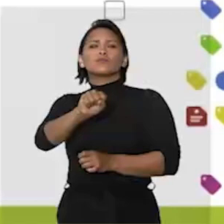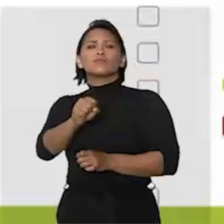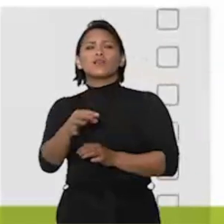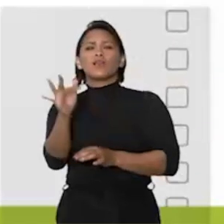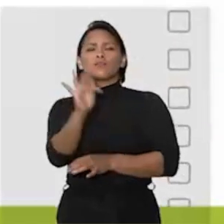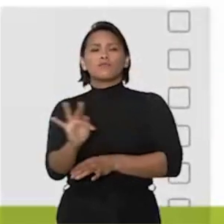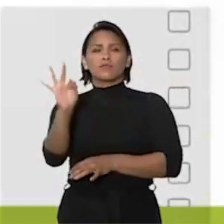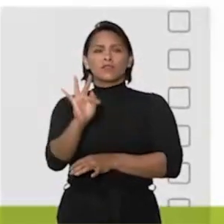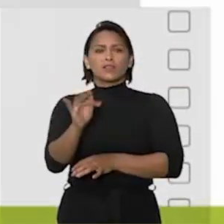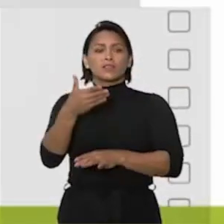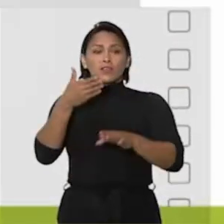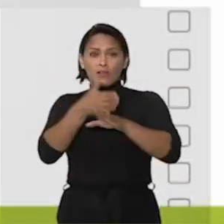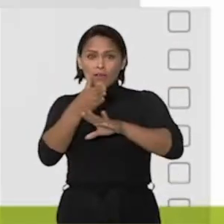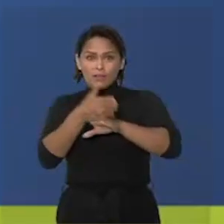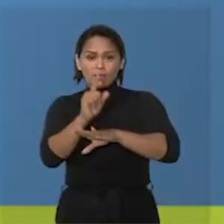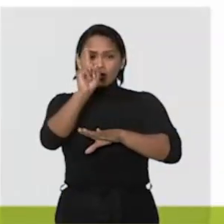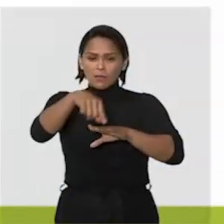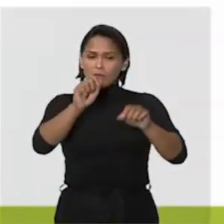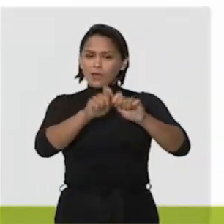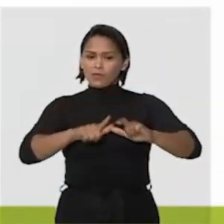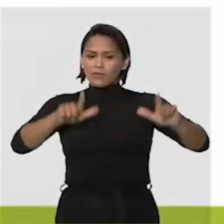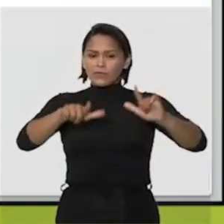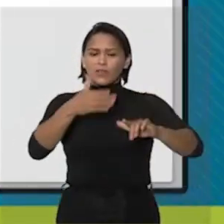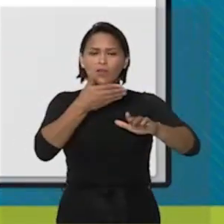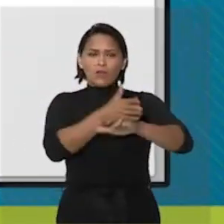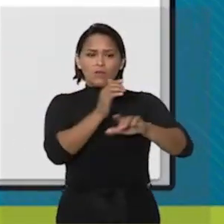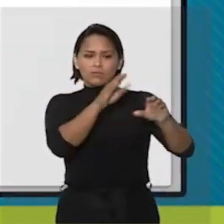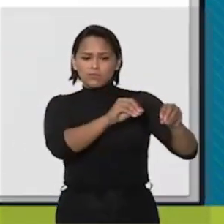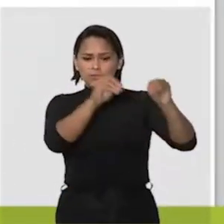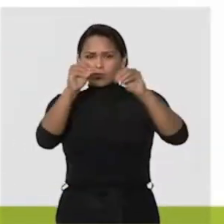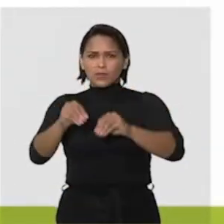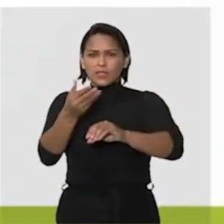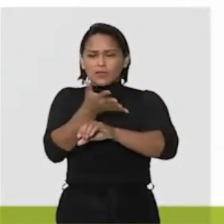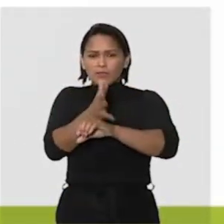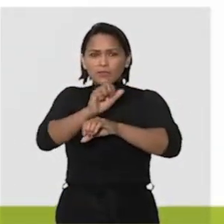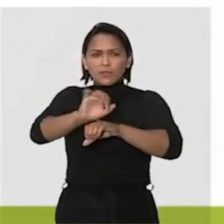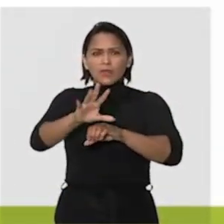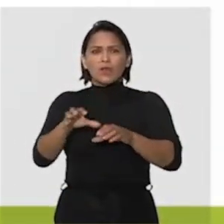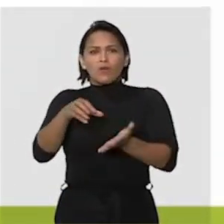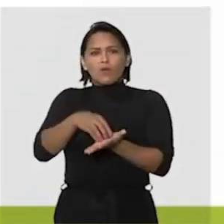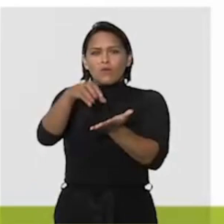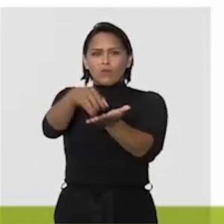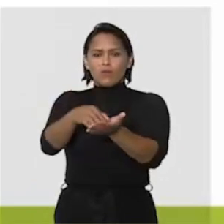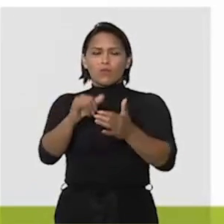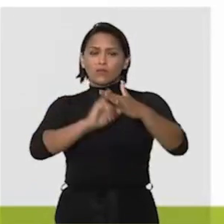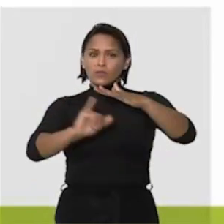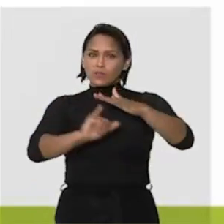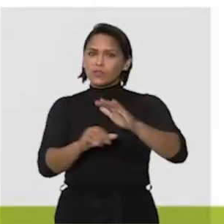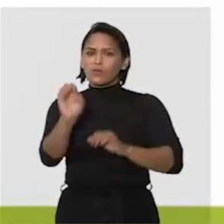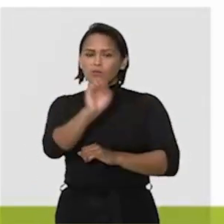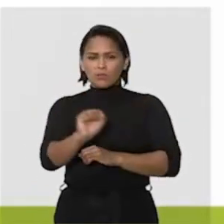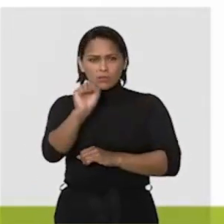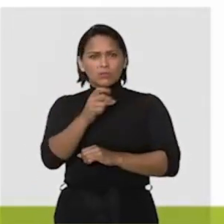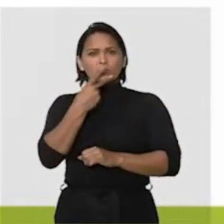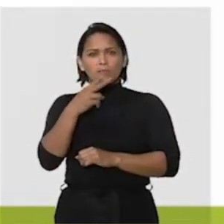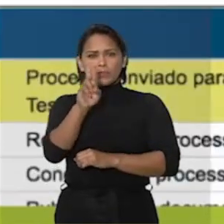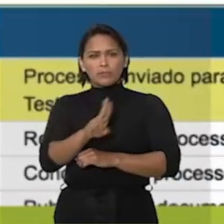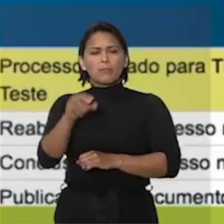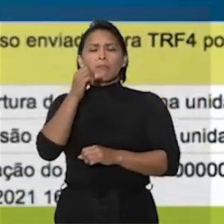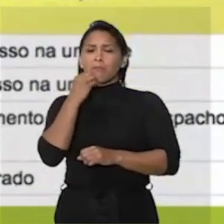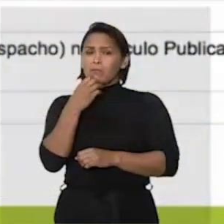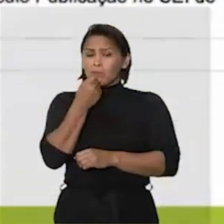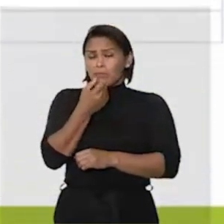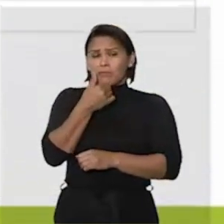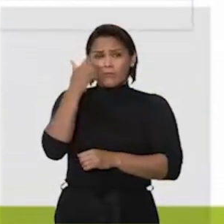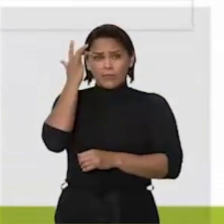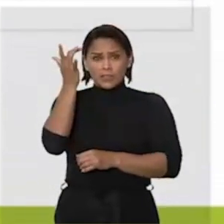o SEI Federação. Através da ferramenta, o compartilhamento de processos entre órgãos e instituições que utilizam o sistema pode ser